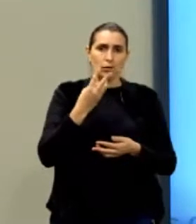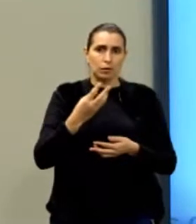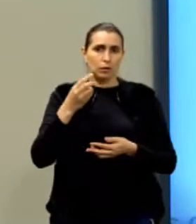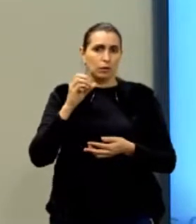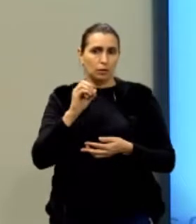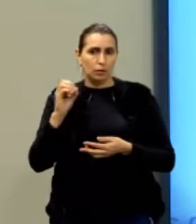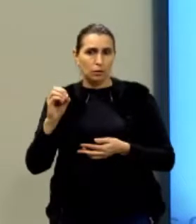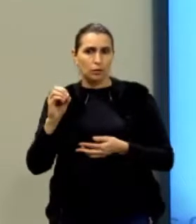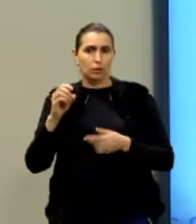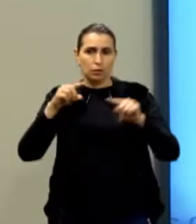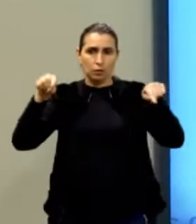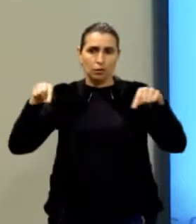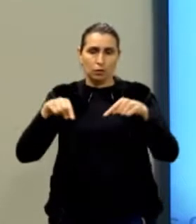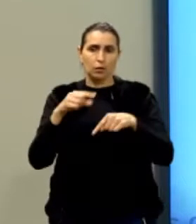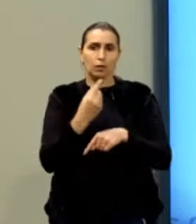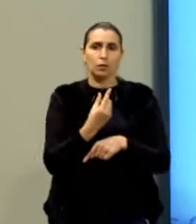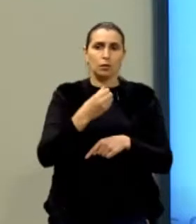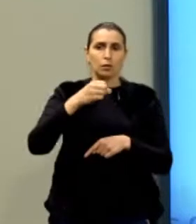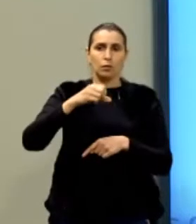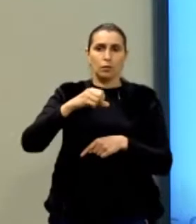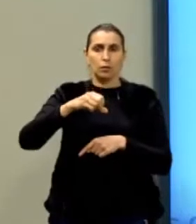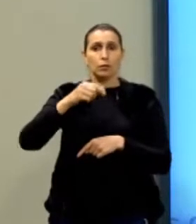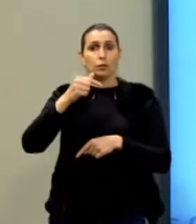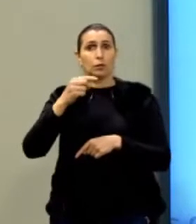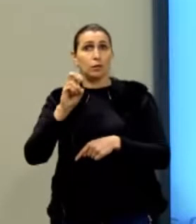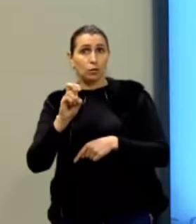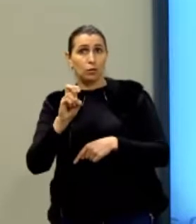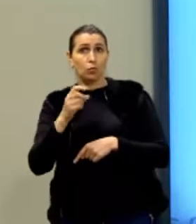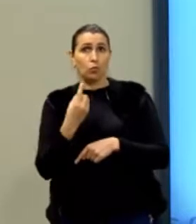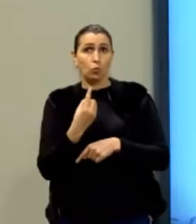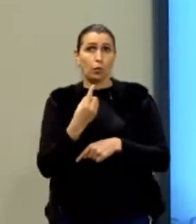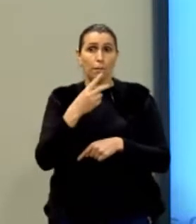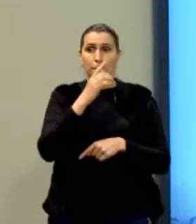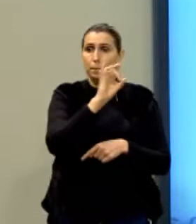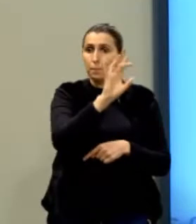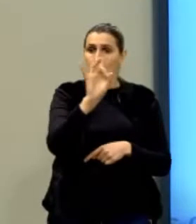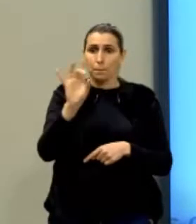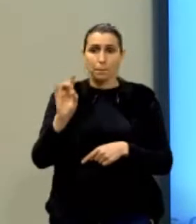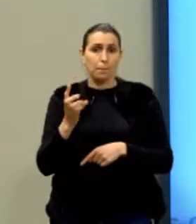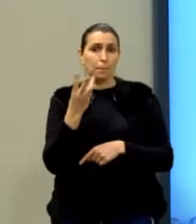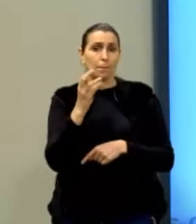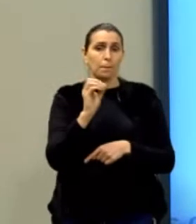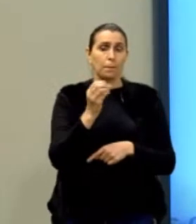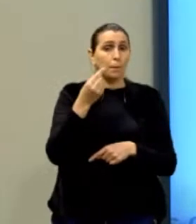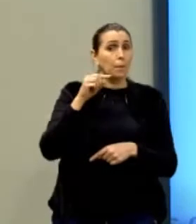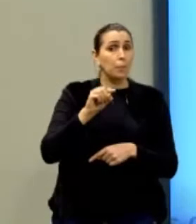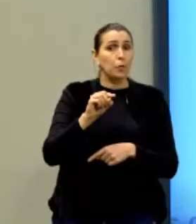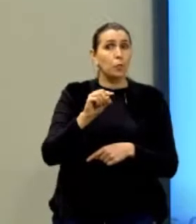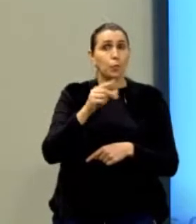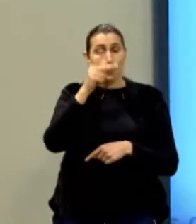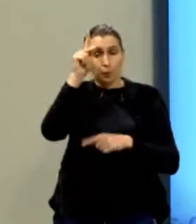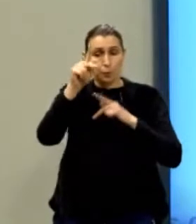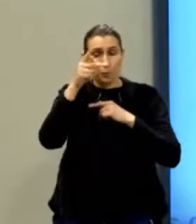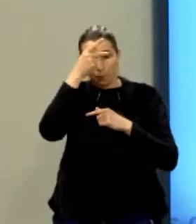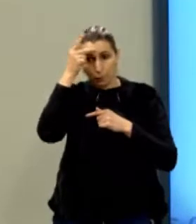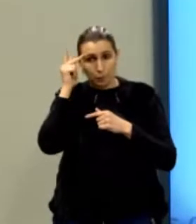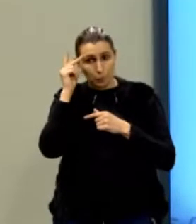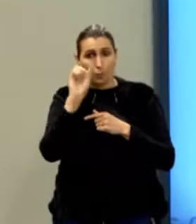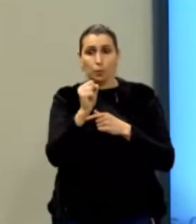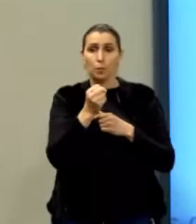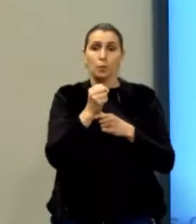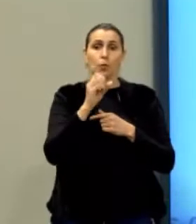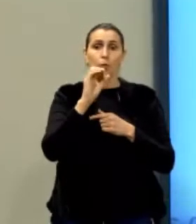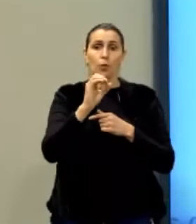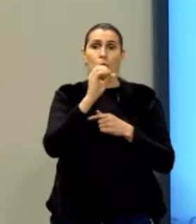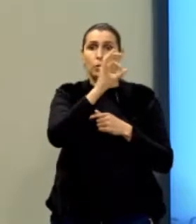em 1975. Uma para cada 30 mil habitantes. 80% em